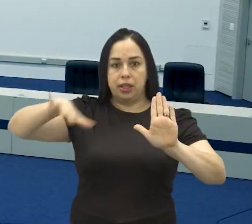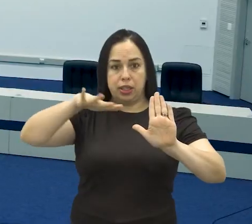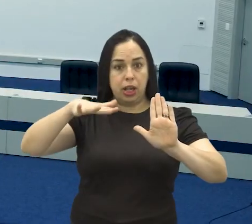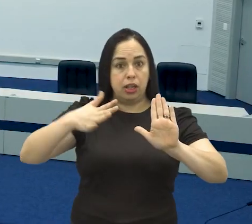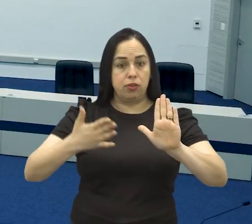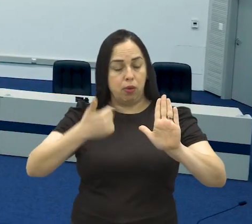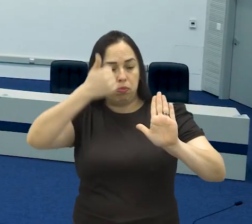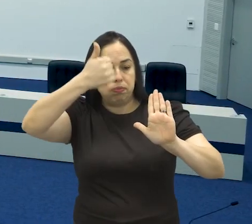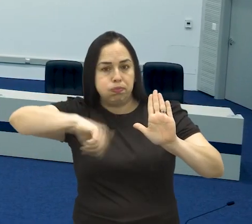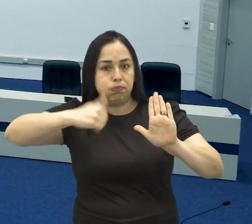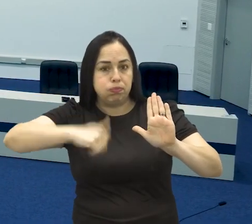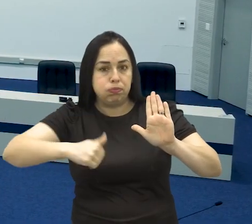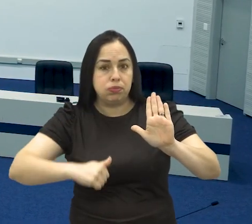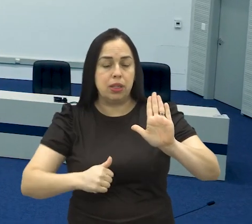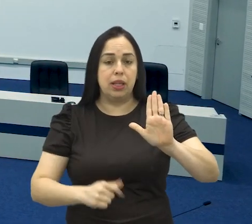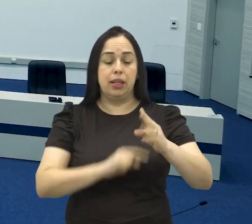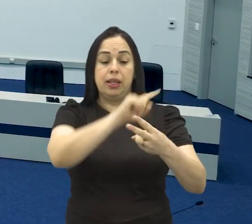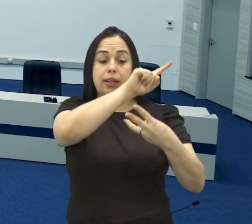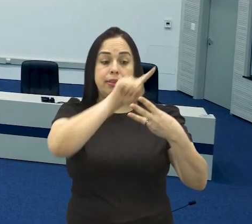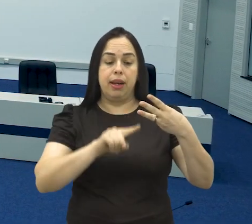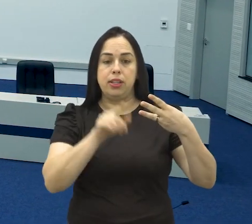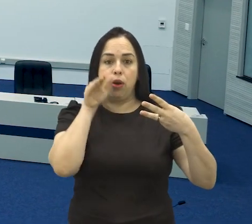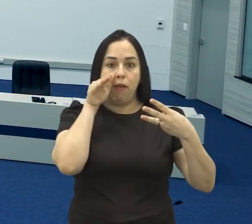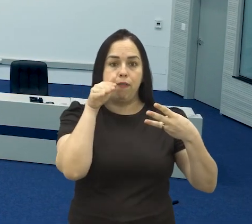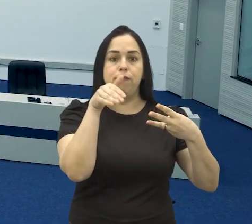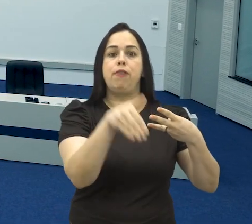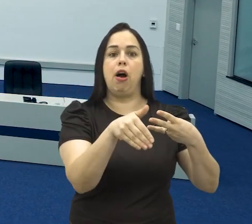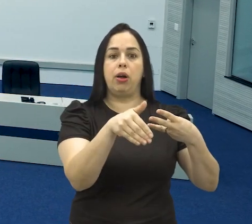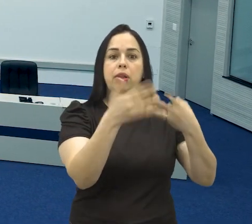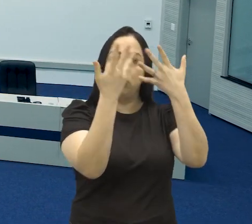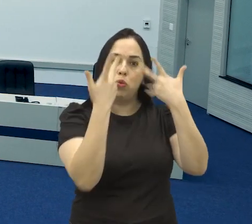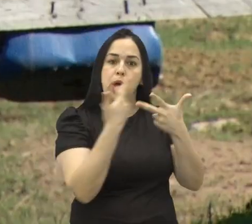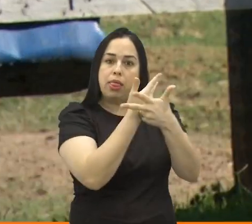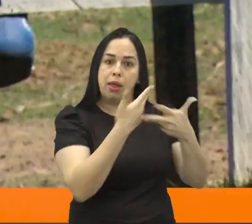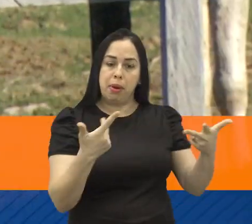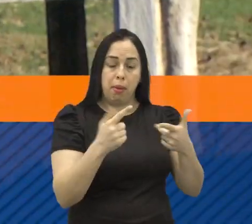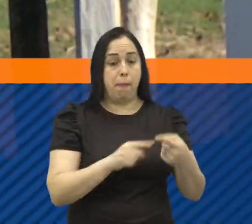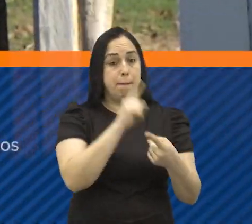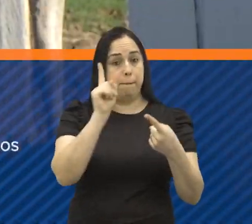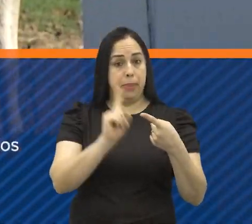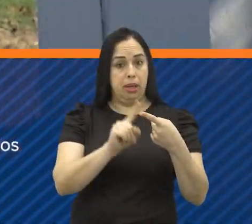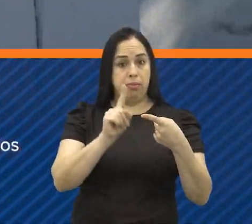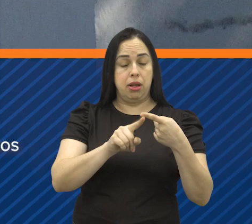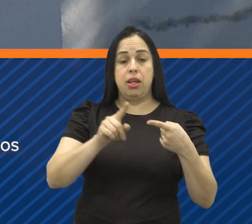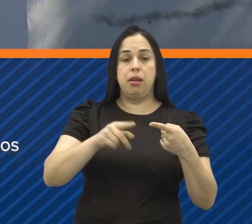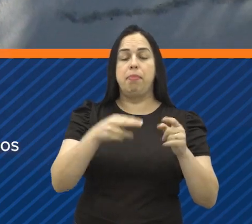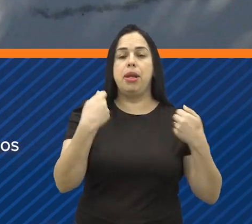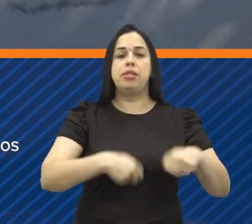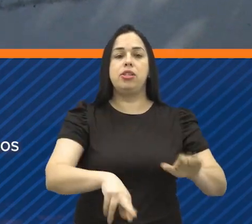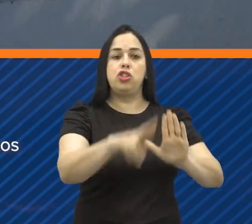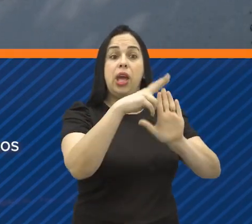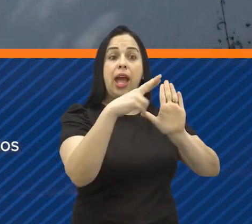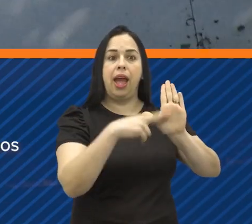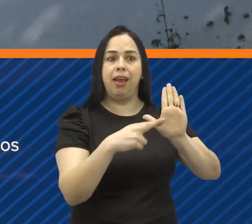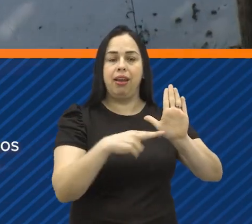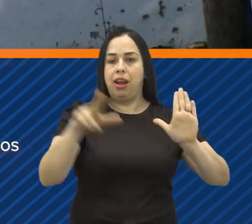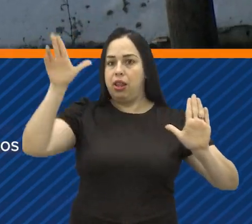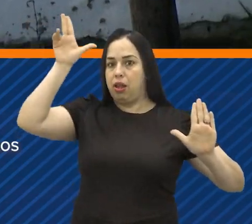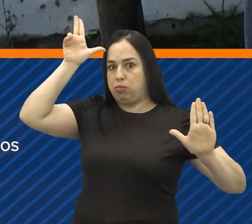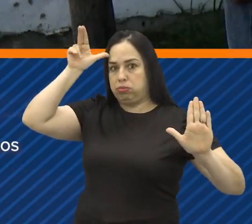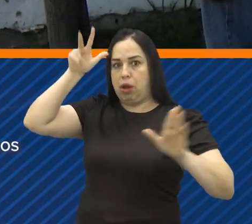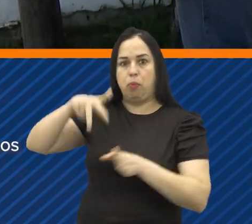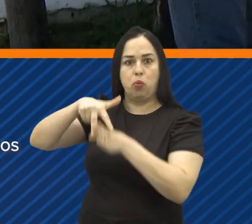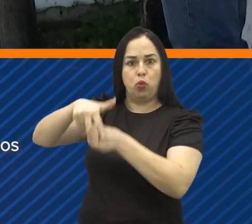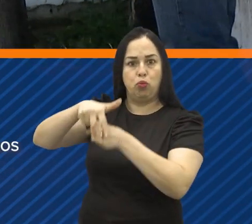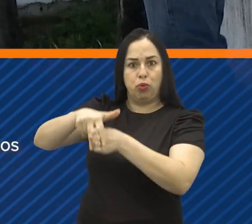pauta da sessão desta quinta, três são voltados para a causa animal. O primeiro determina regras para garantir o bem-estar de